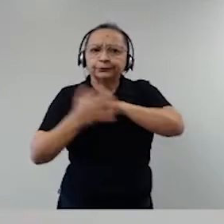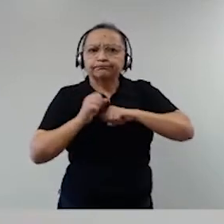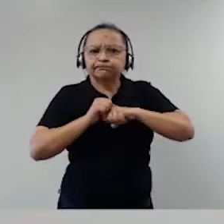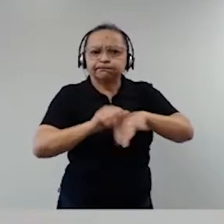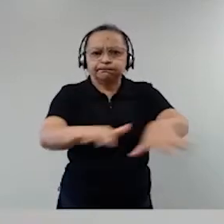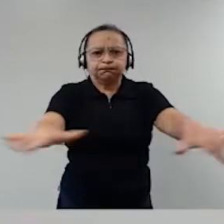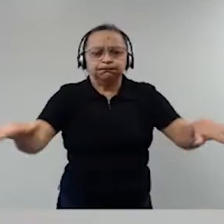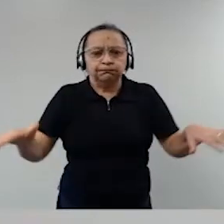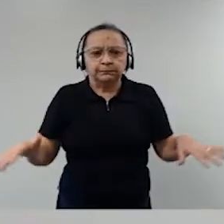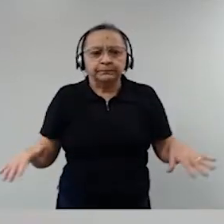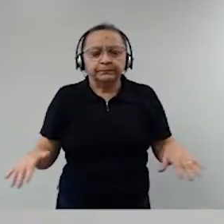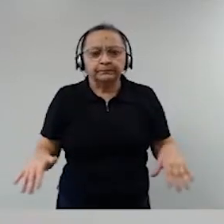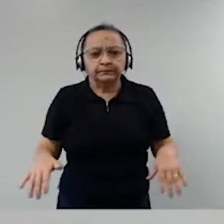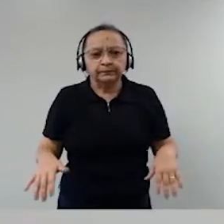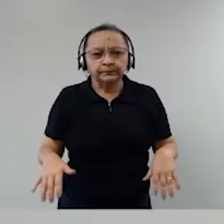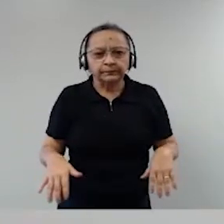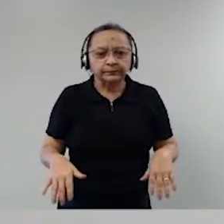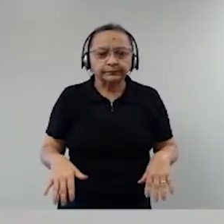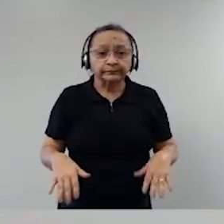Covid-19.